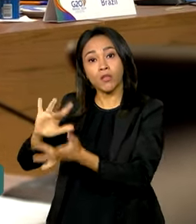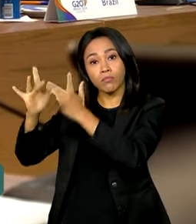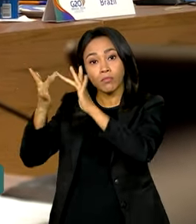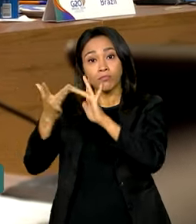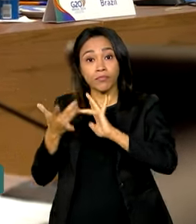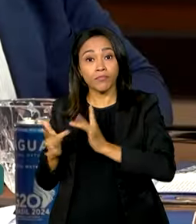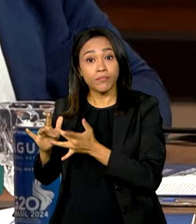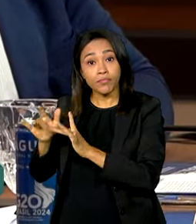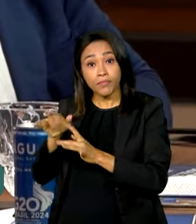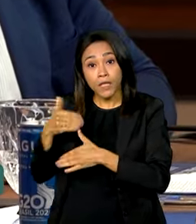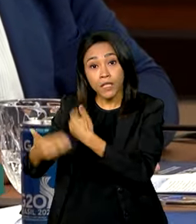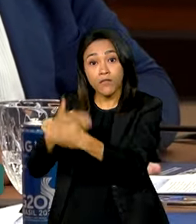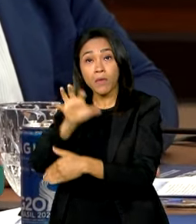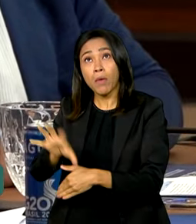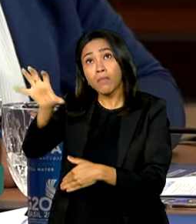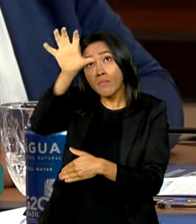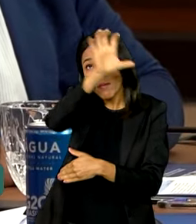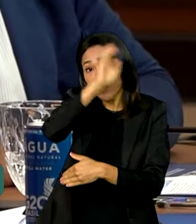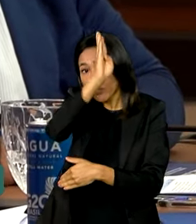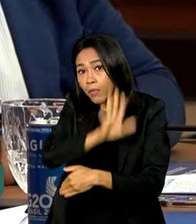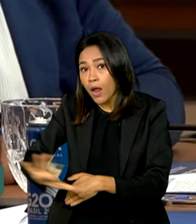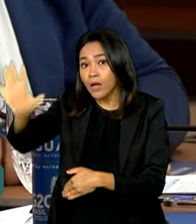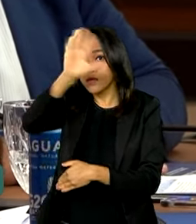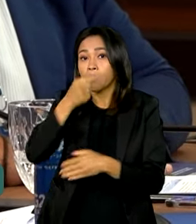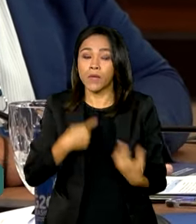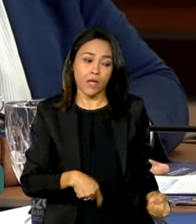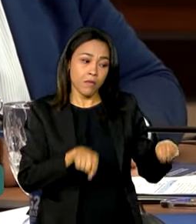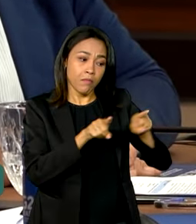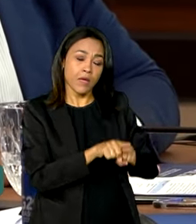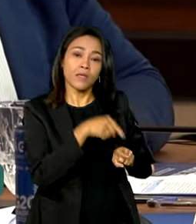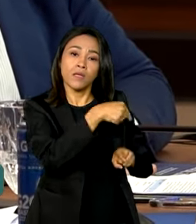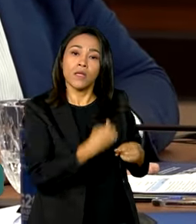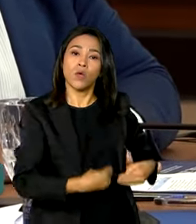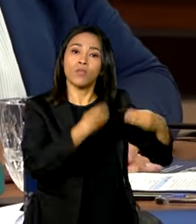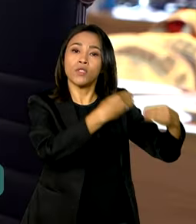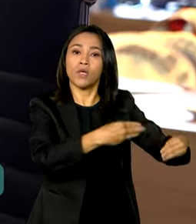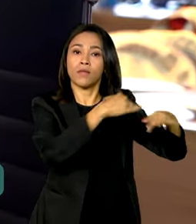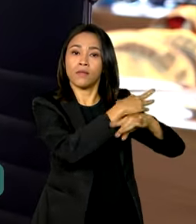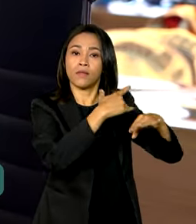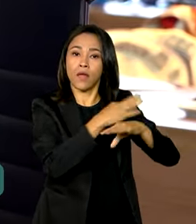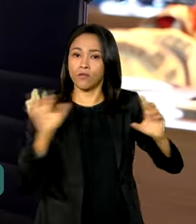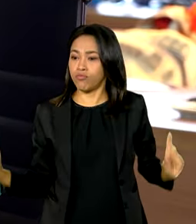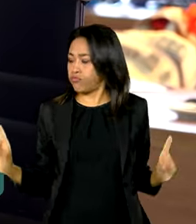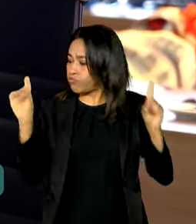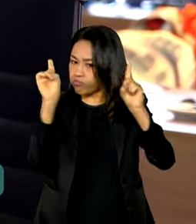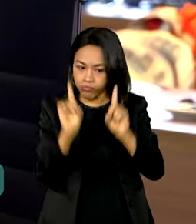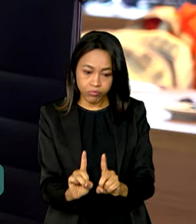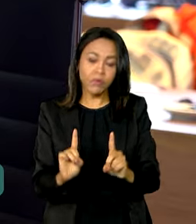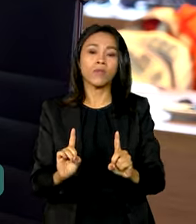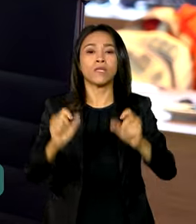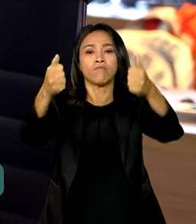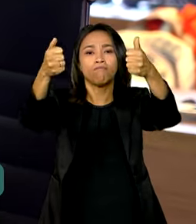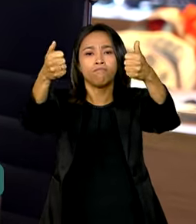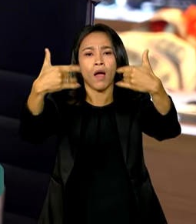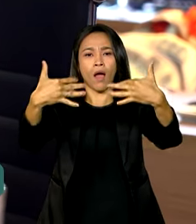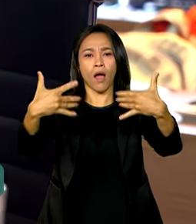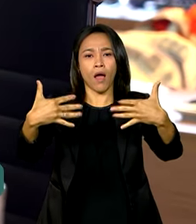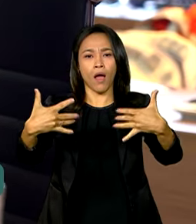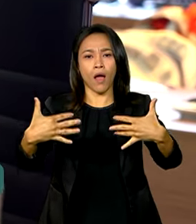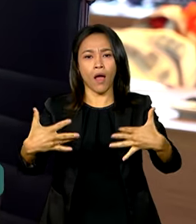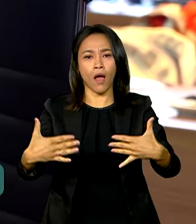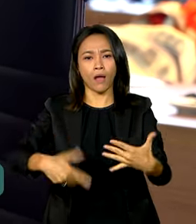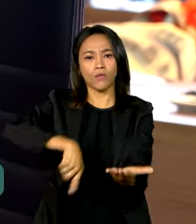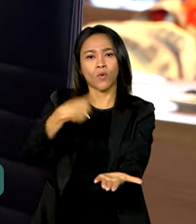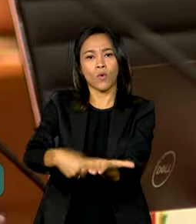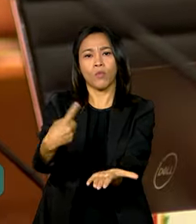Regional, em parceria com o Ministério das Cidades, foi uma declaração que estabelece um compromisso